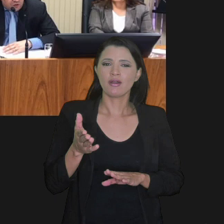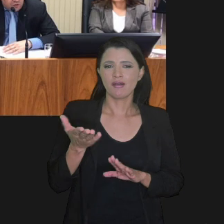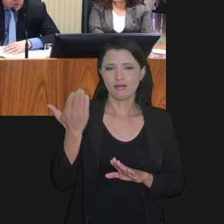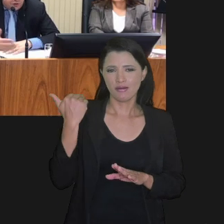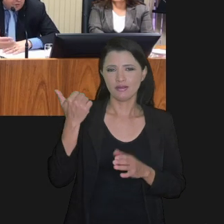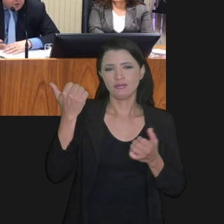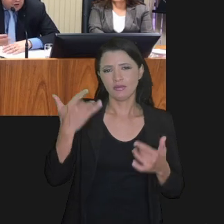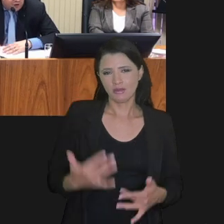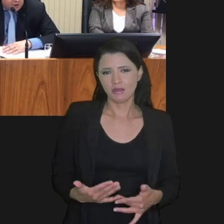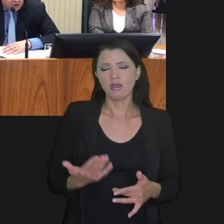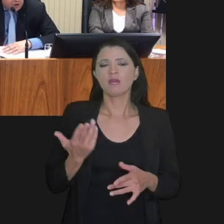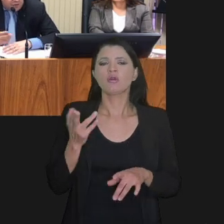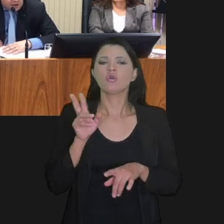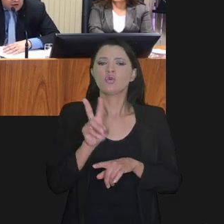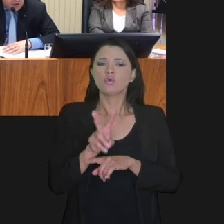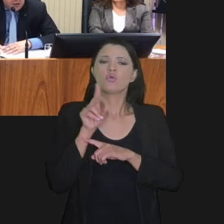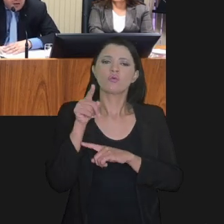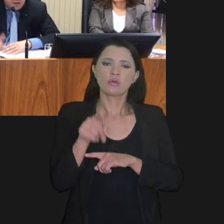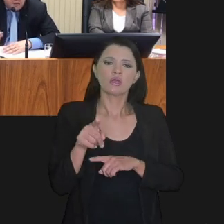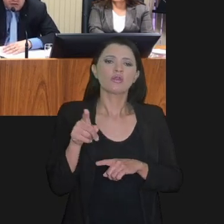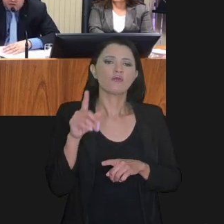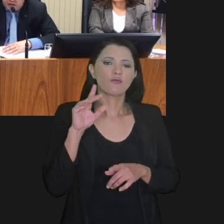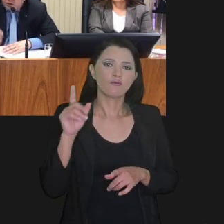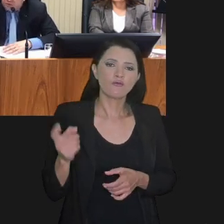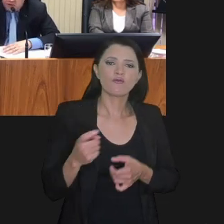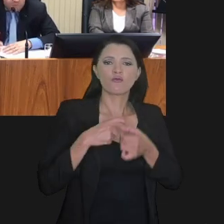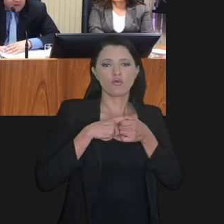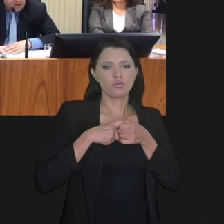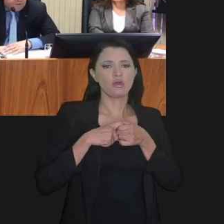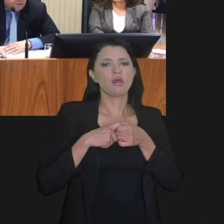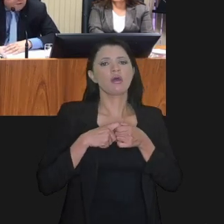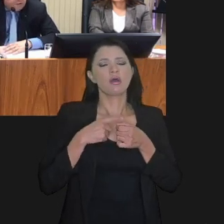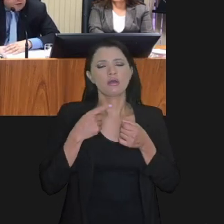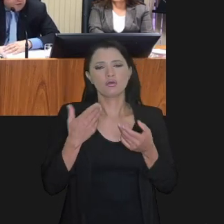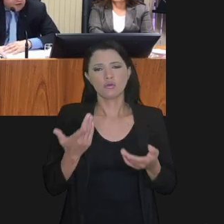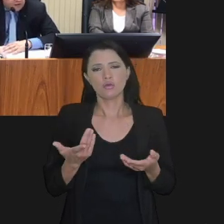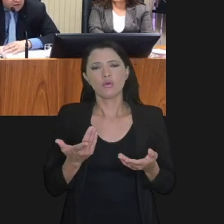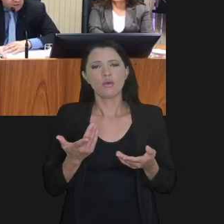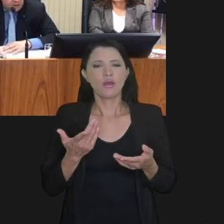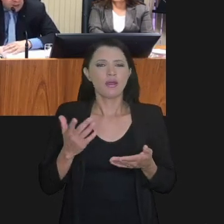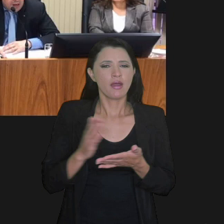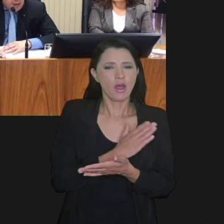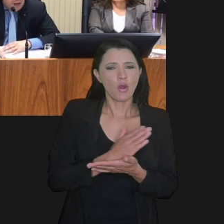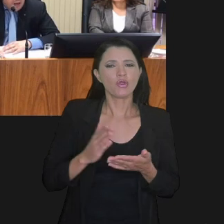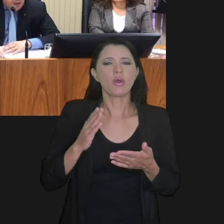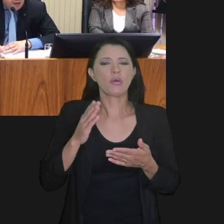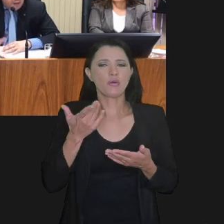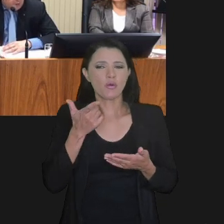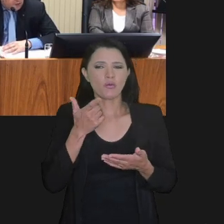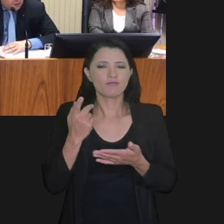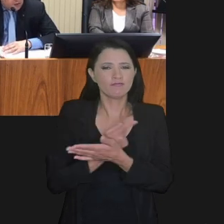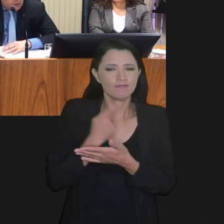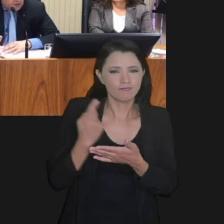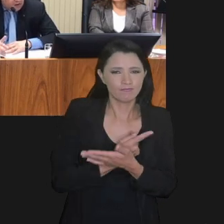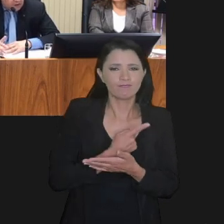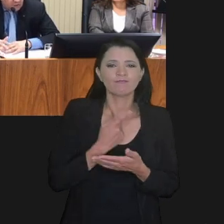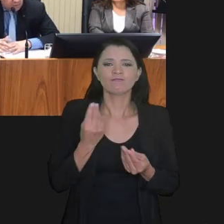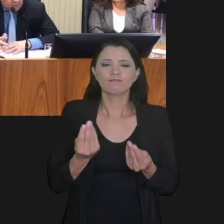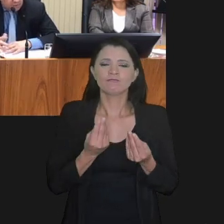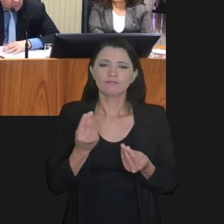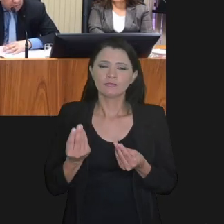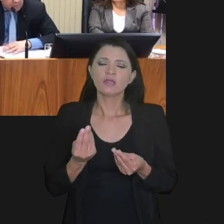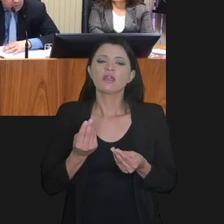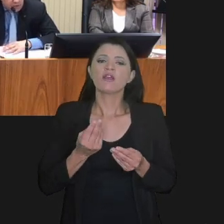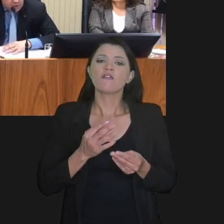Os descontos, como eu já disse, serão aplicados em crédito, serão classificados como irrecuperáveis ou difícil de recuperação. Temos algumas vedações,